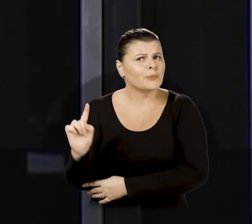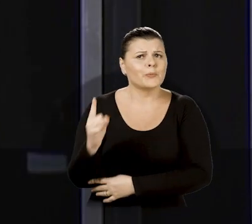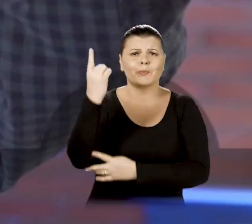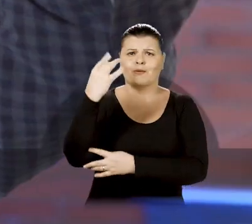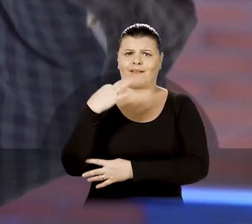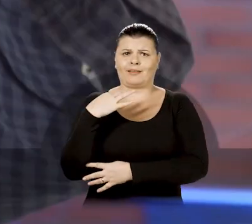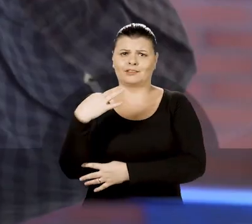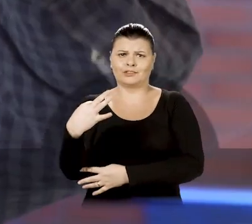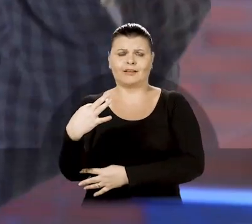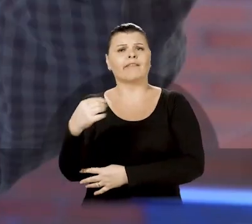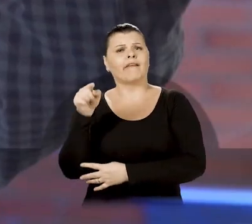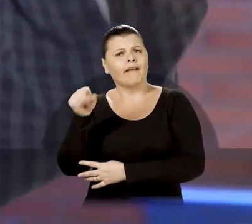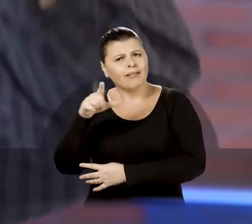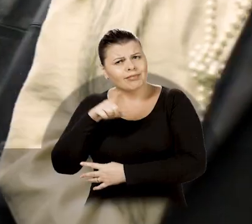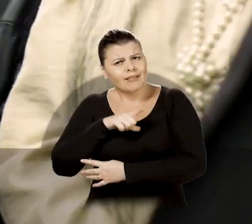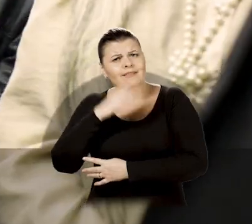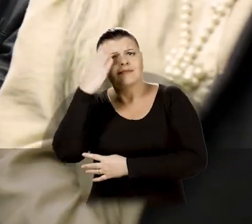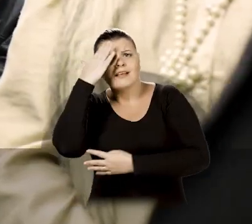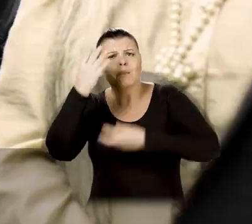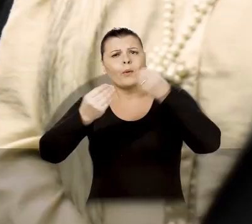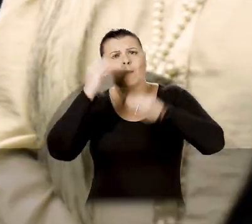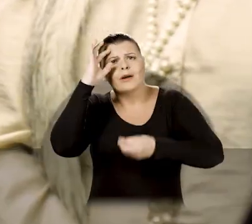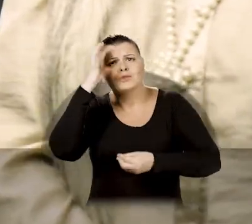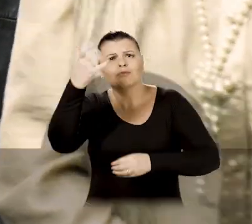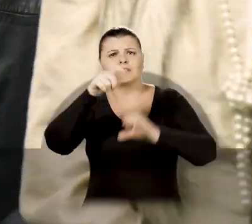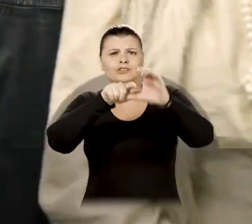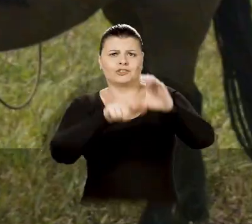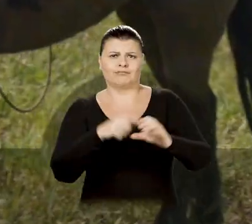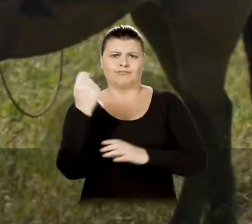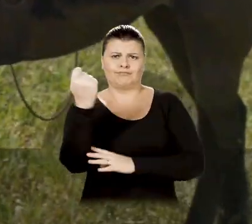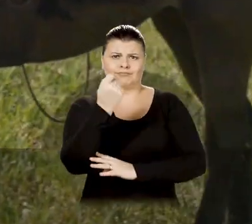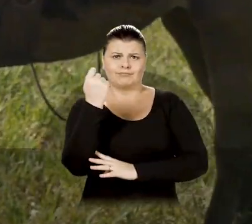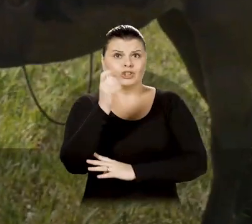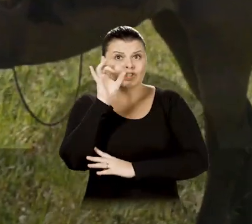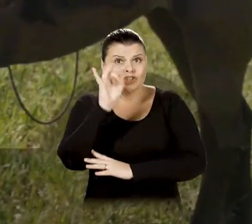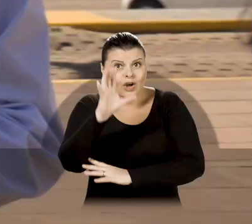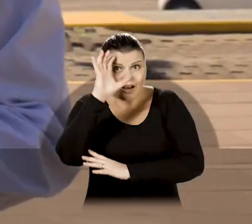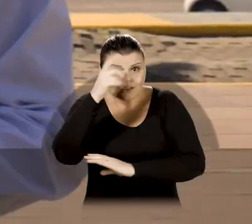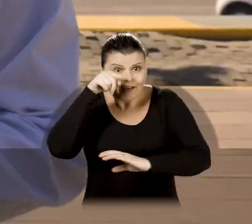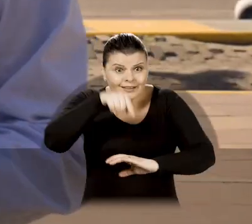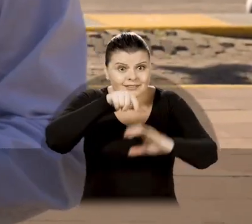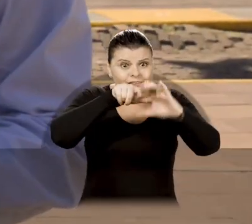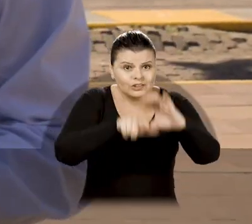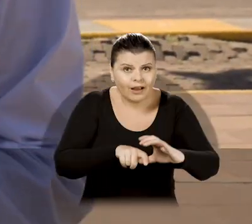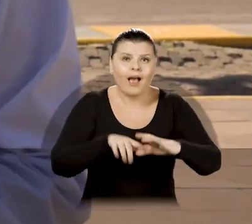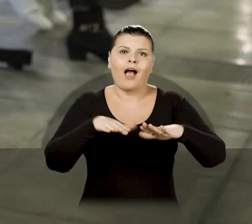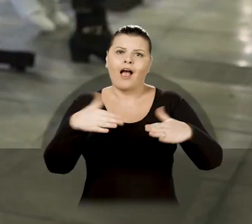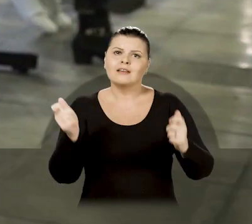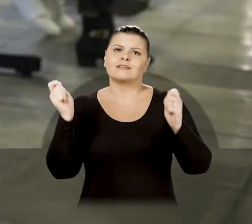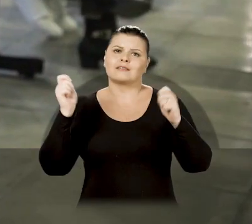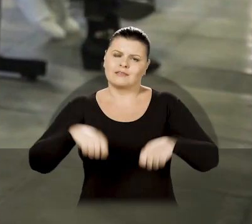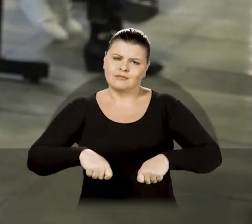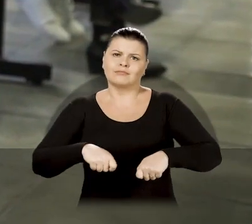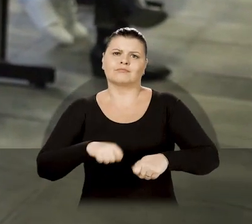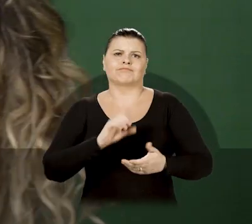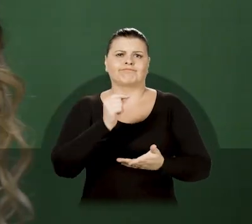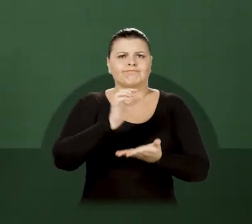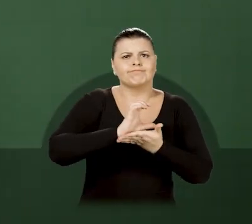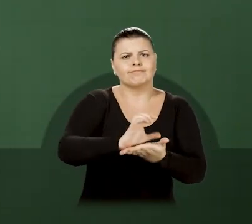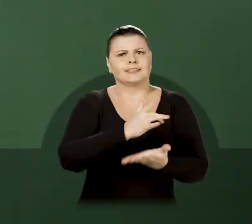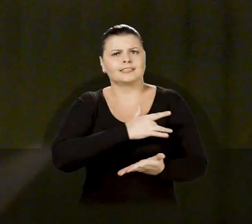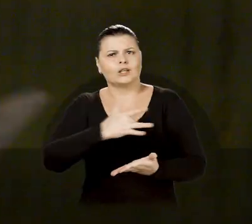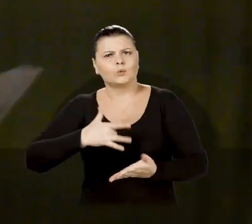candidatos ao Senado que tem a solução para a dívida do Rio Grande, porque só resolvendo a dívida do Estado é que será possível investir em saúde,